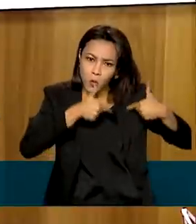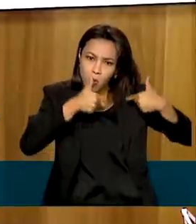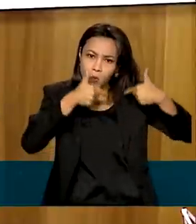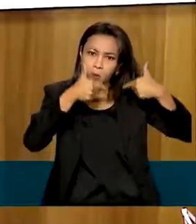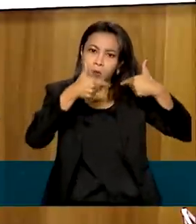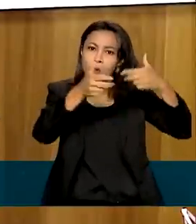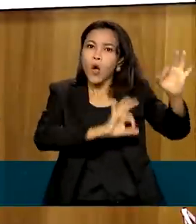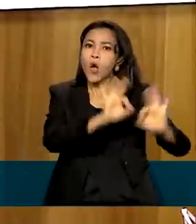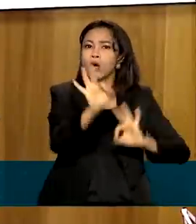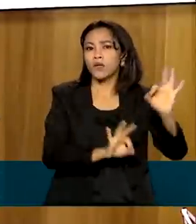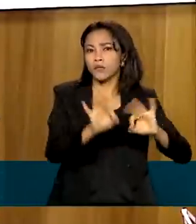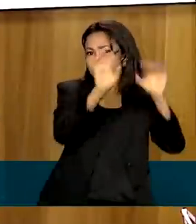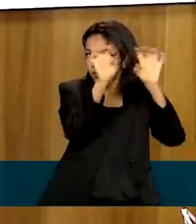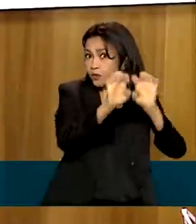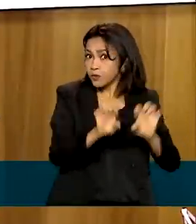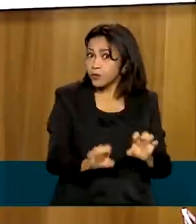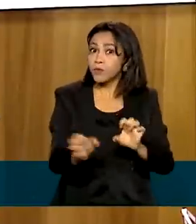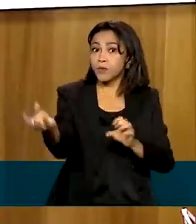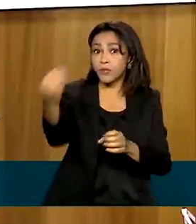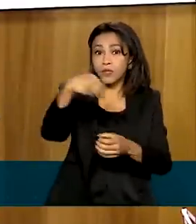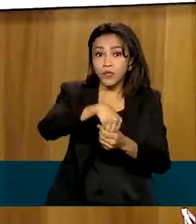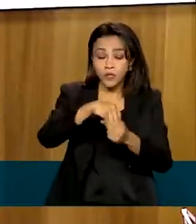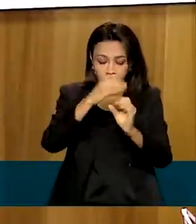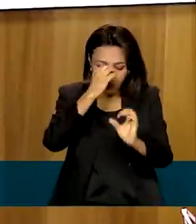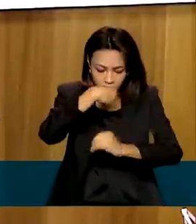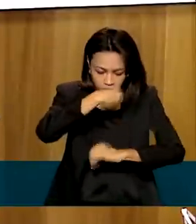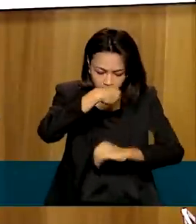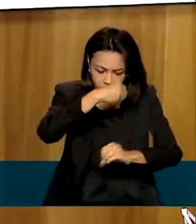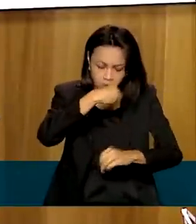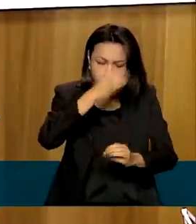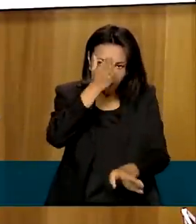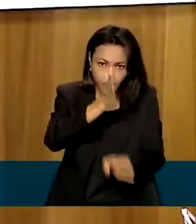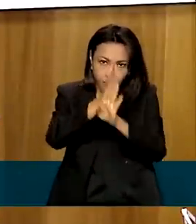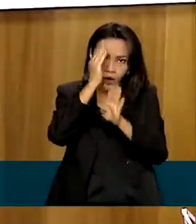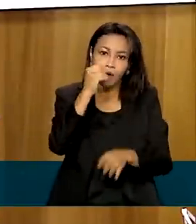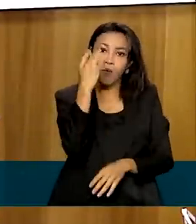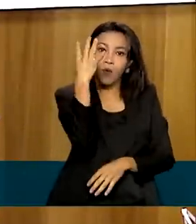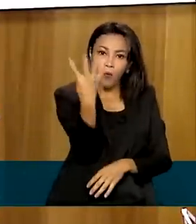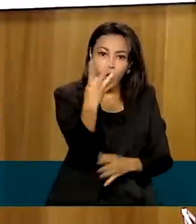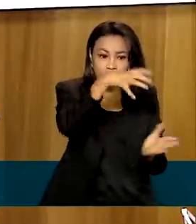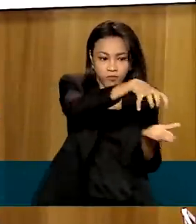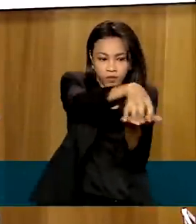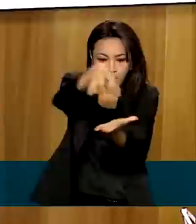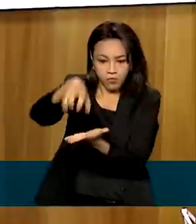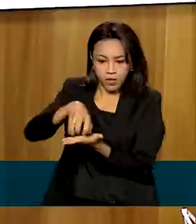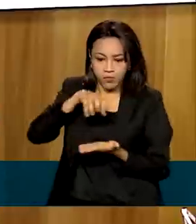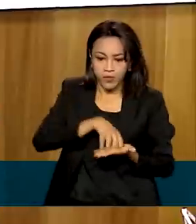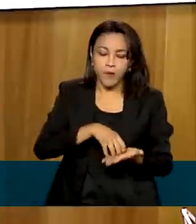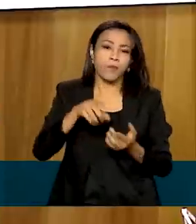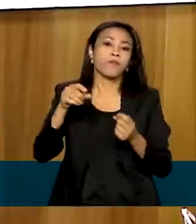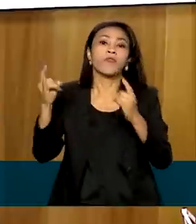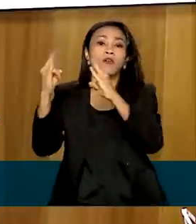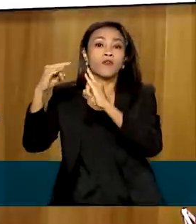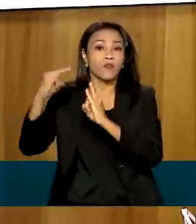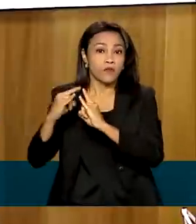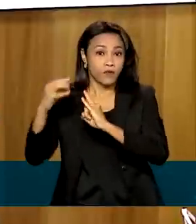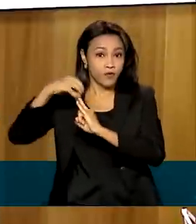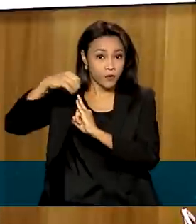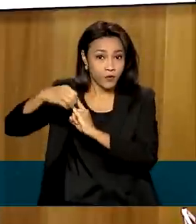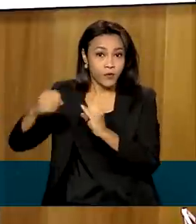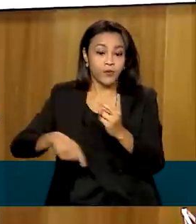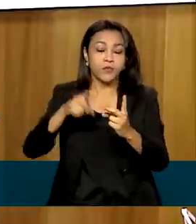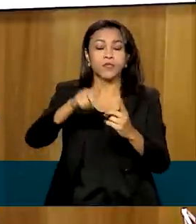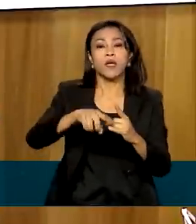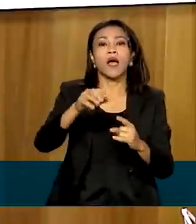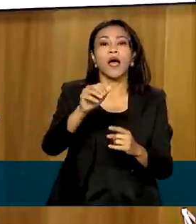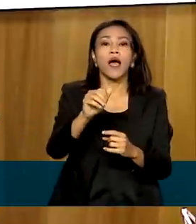a nossa estrutura dos laboratórios para fazer o diagnóstico. Quatro laboratórios inicialmente. Fiocruz, Adolfo Lutz,